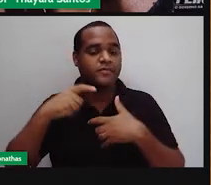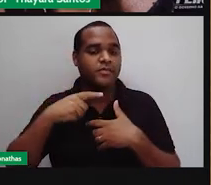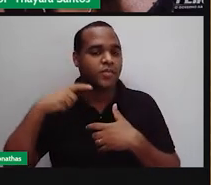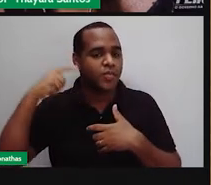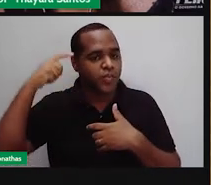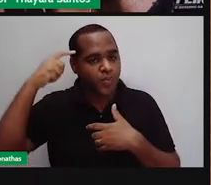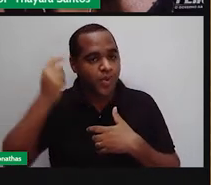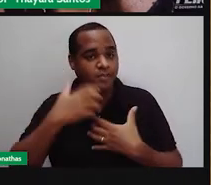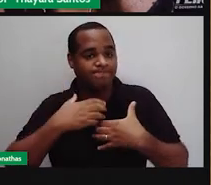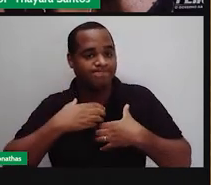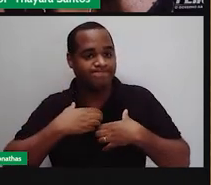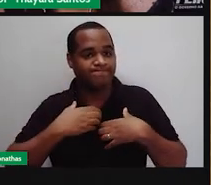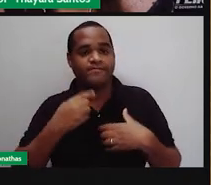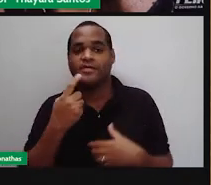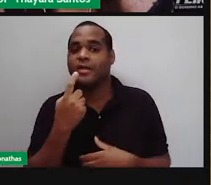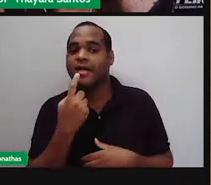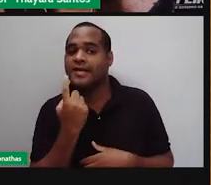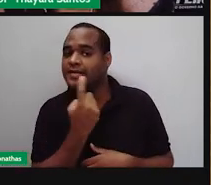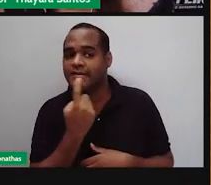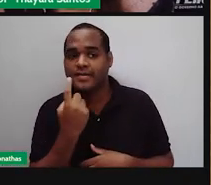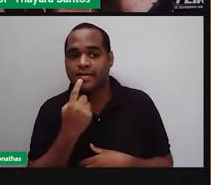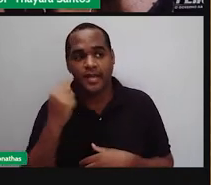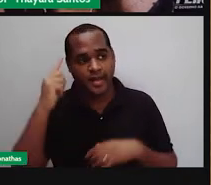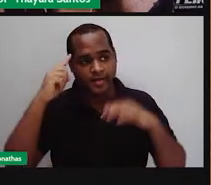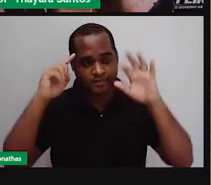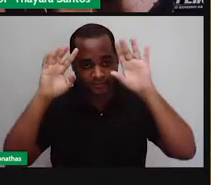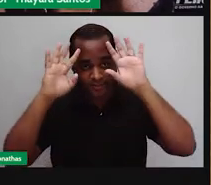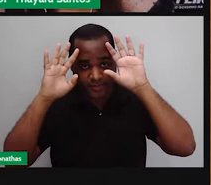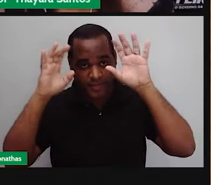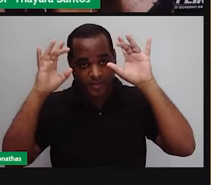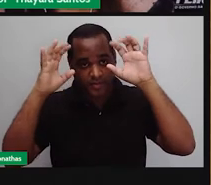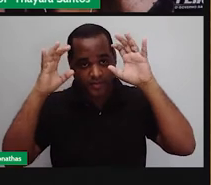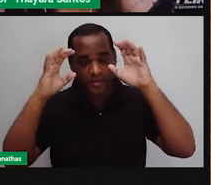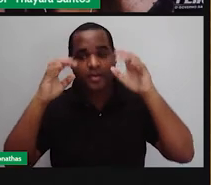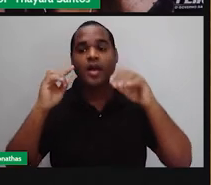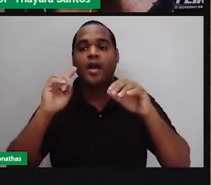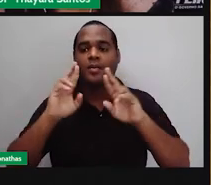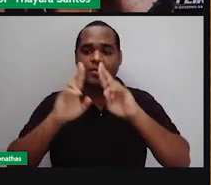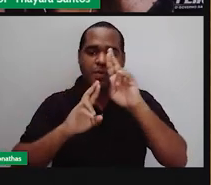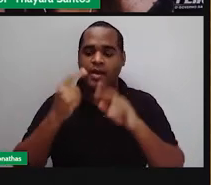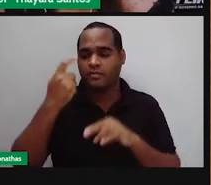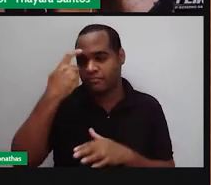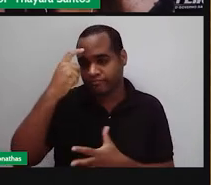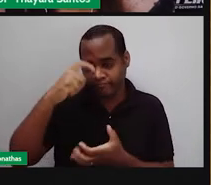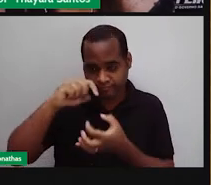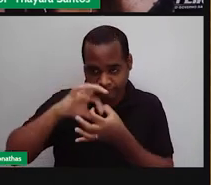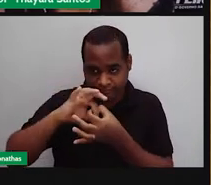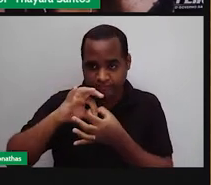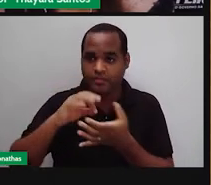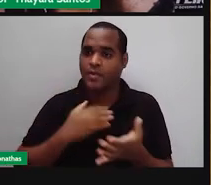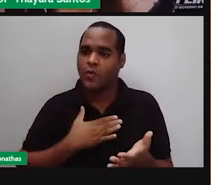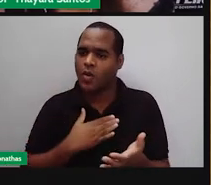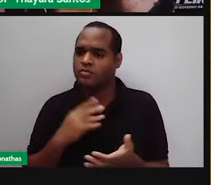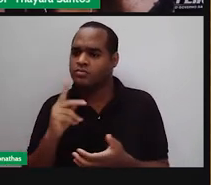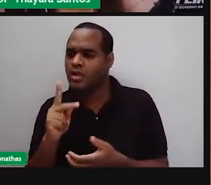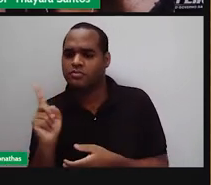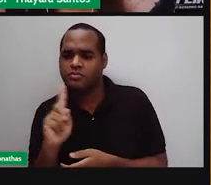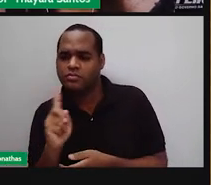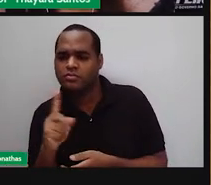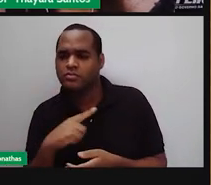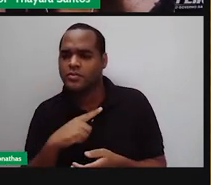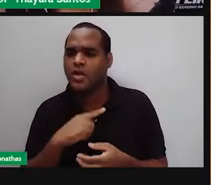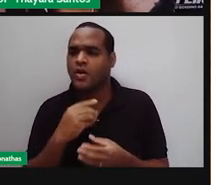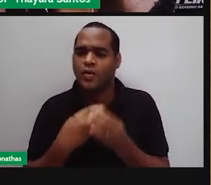responsáveis pela sensibilidade da língua. O cérebro reconhece os sabores e também é capaz de decidir se a gente gosta ou não daquela